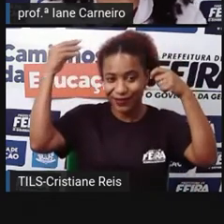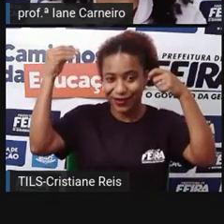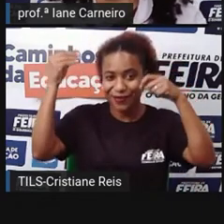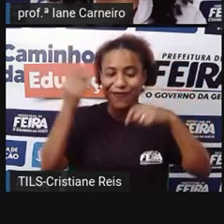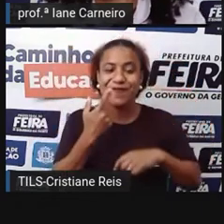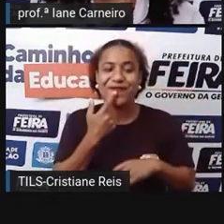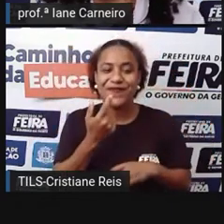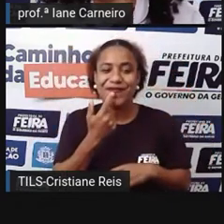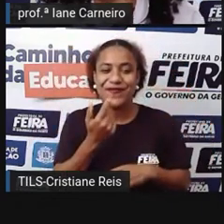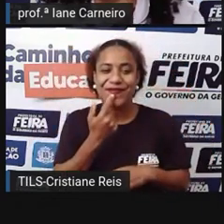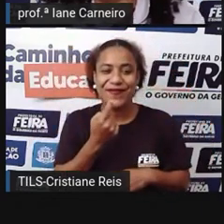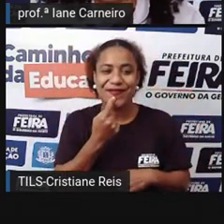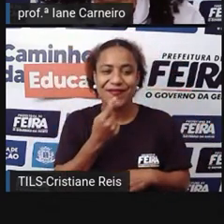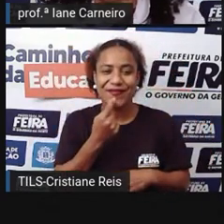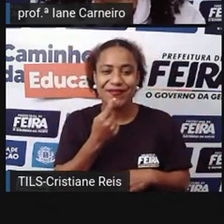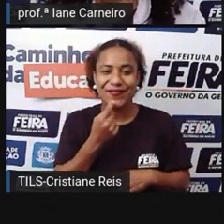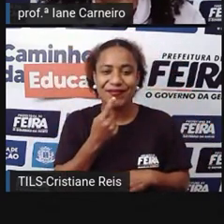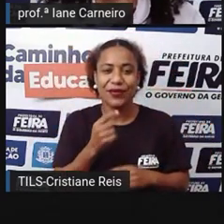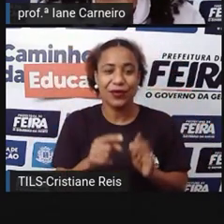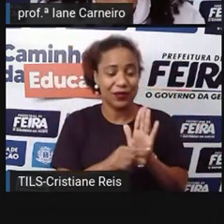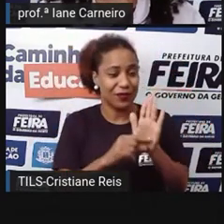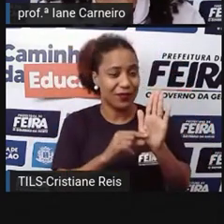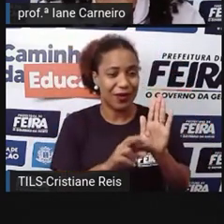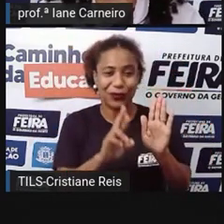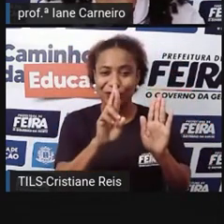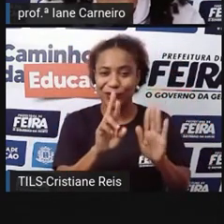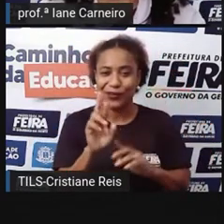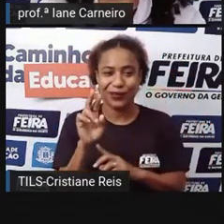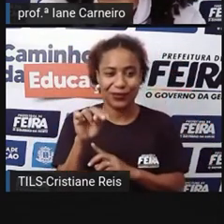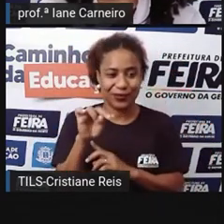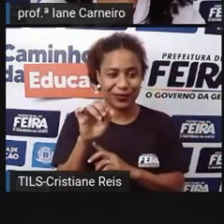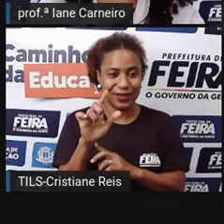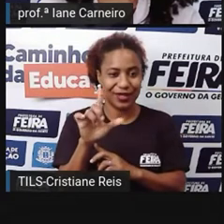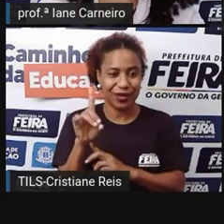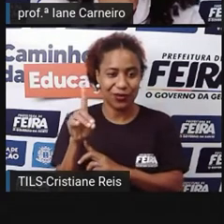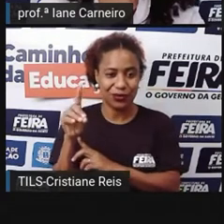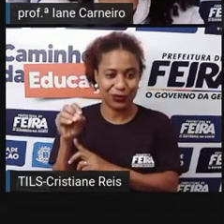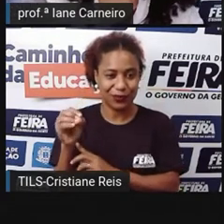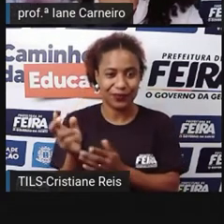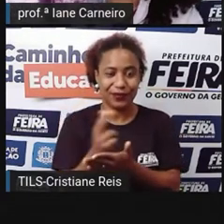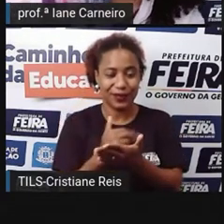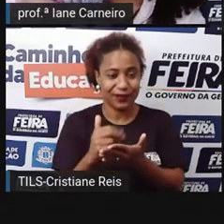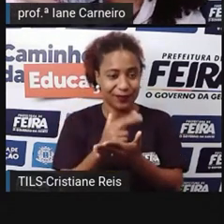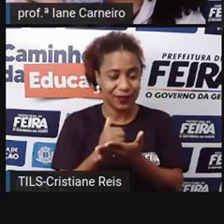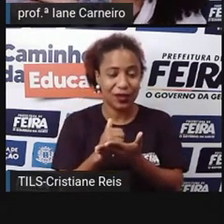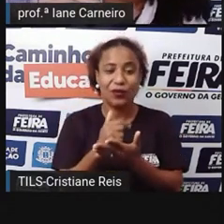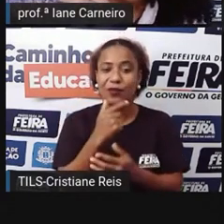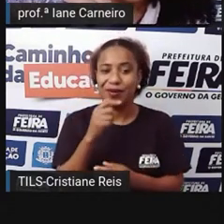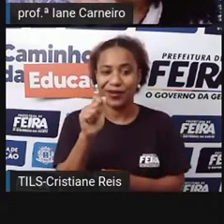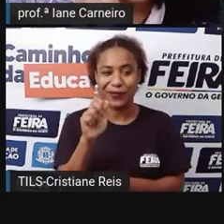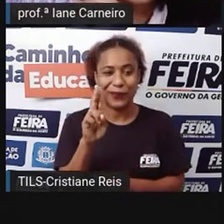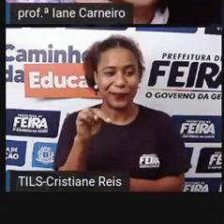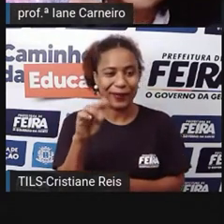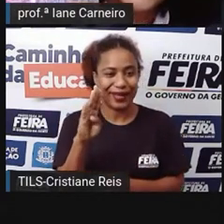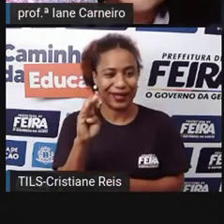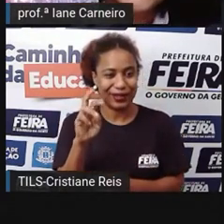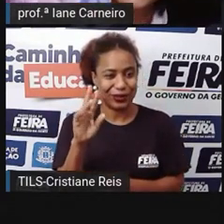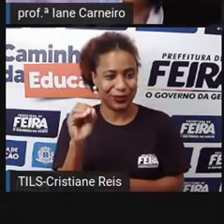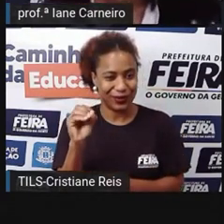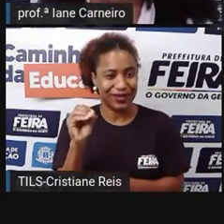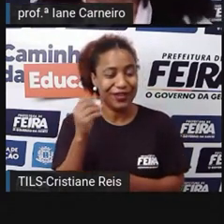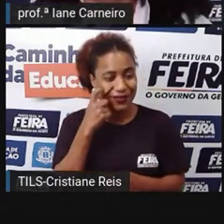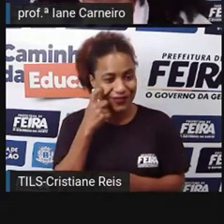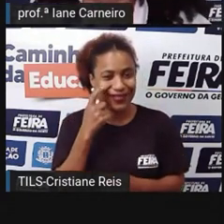de Ronaldo Simões Coelho, né, e ilustração, ilustração de Humberto Guimarães. Olha só, quem tá dentro,